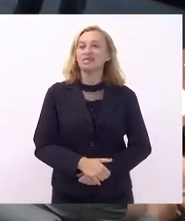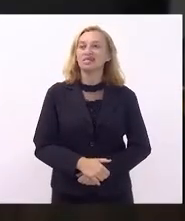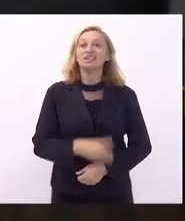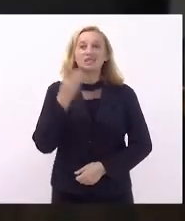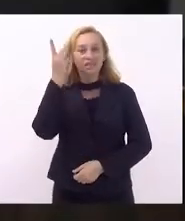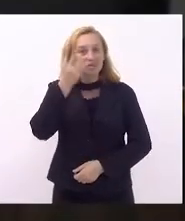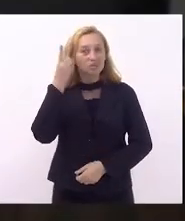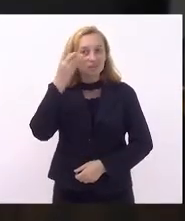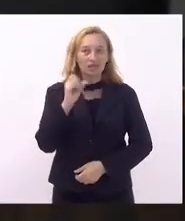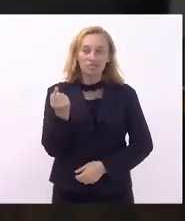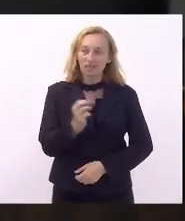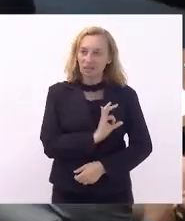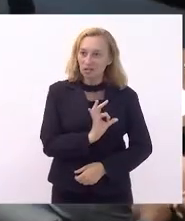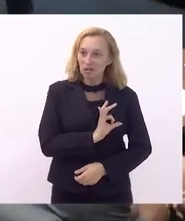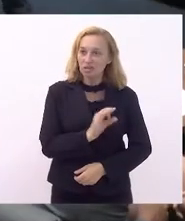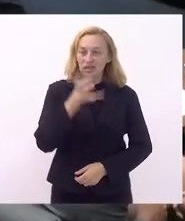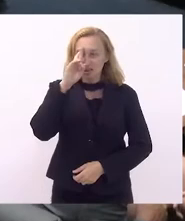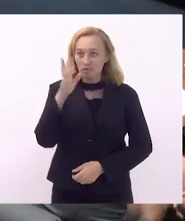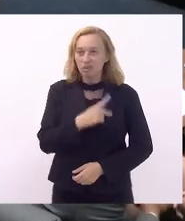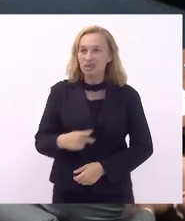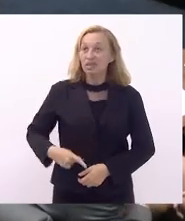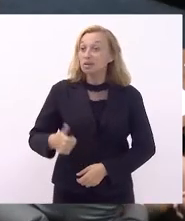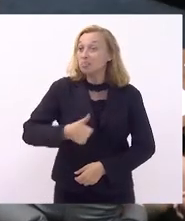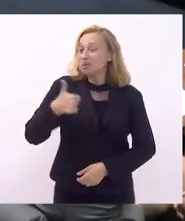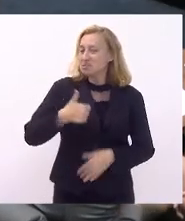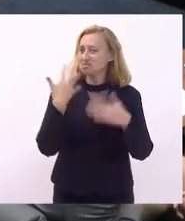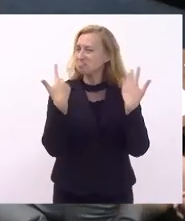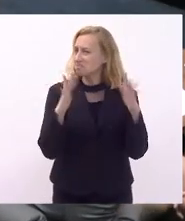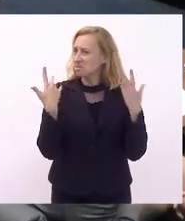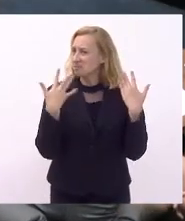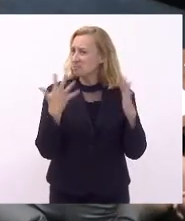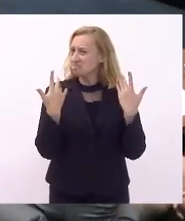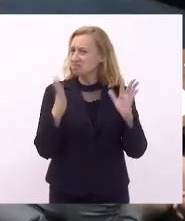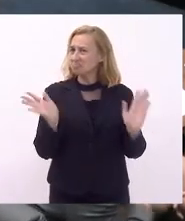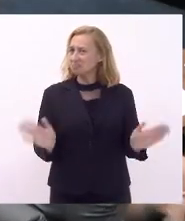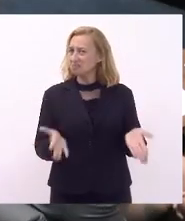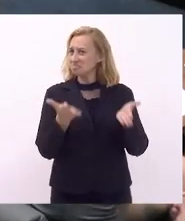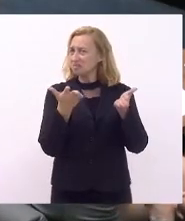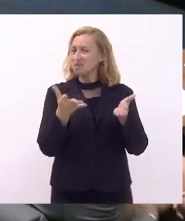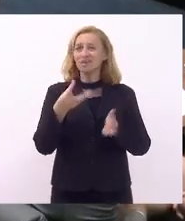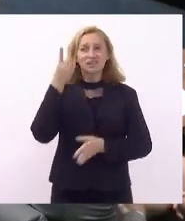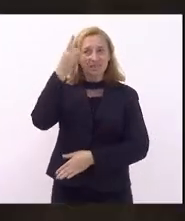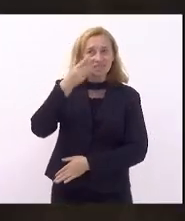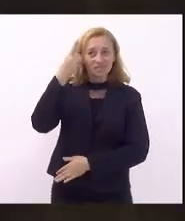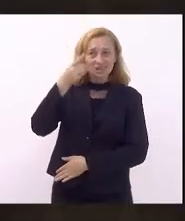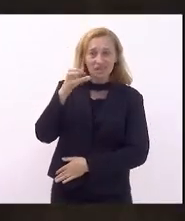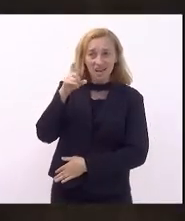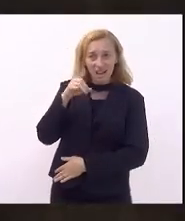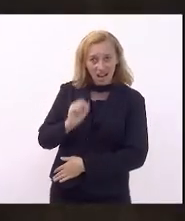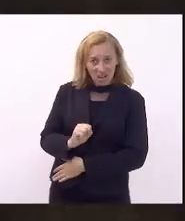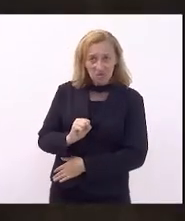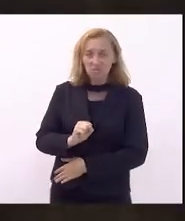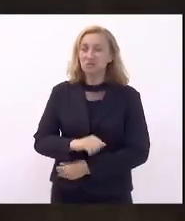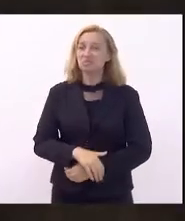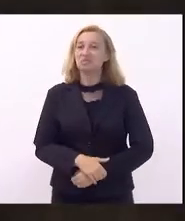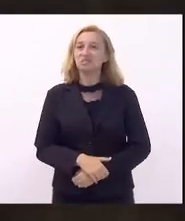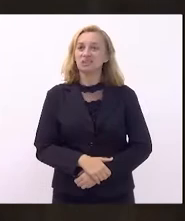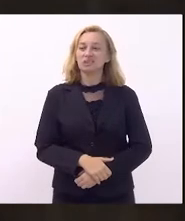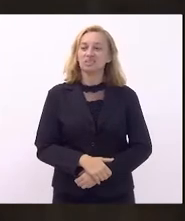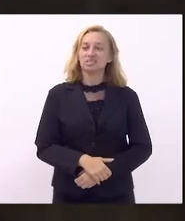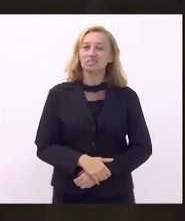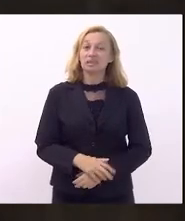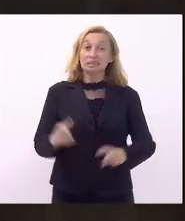Deputada Marta Rocha. Presidente, primeiro aplaudi aqui a iniciativa do deputado Carlos Macedo, que